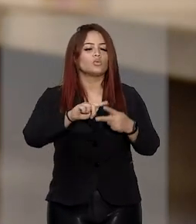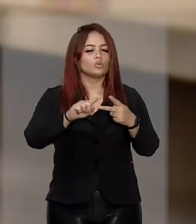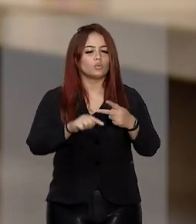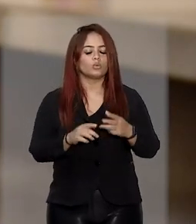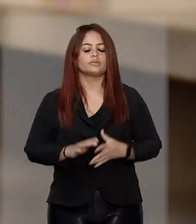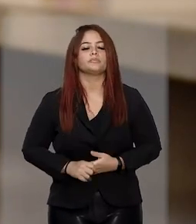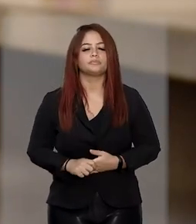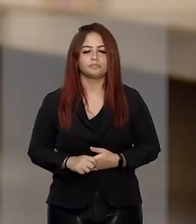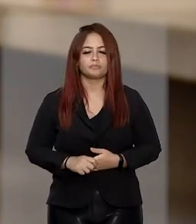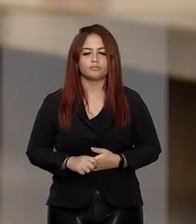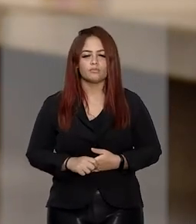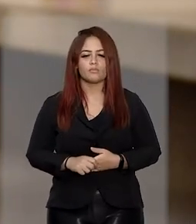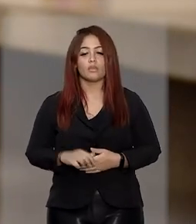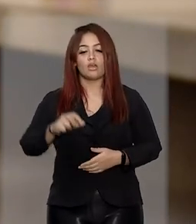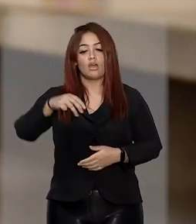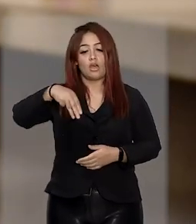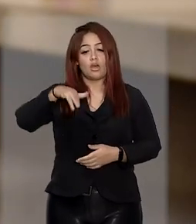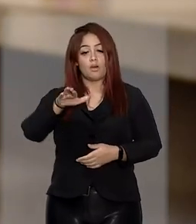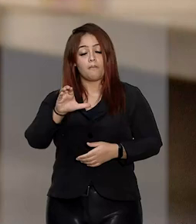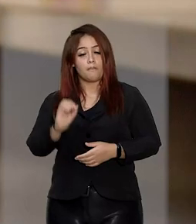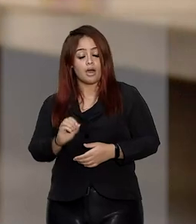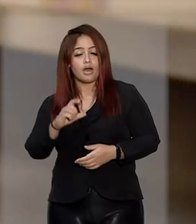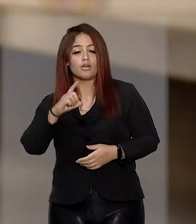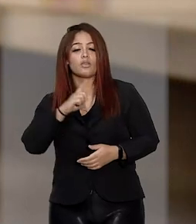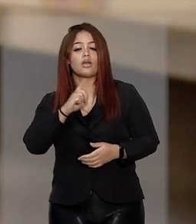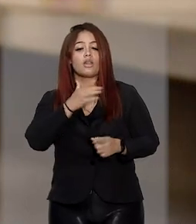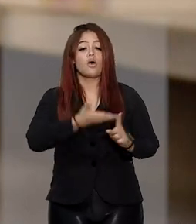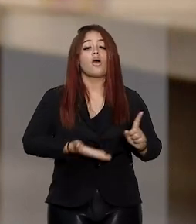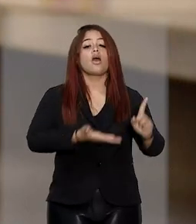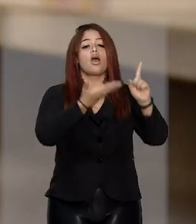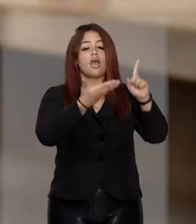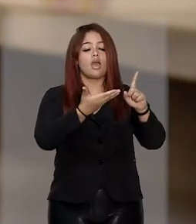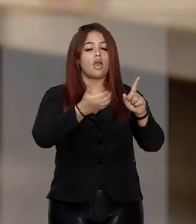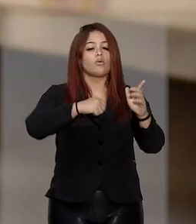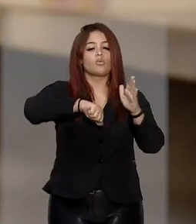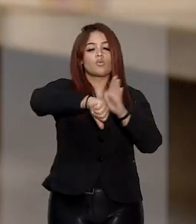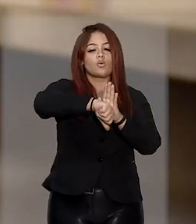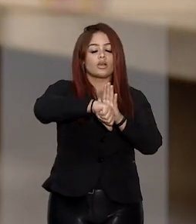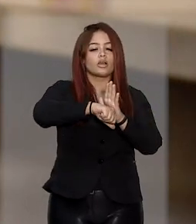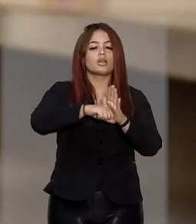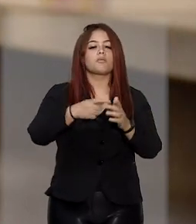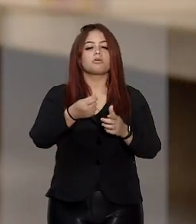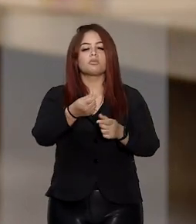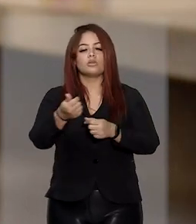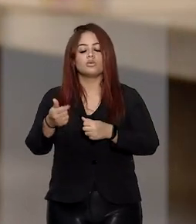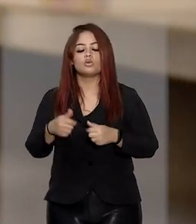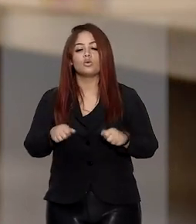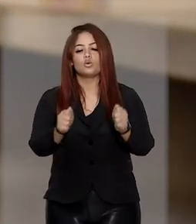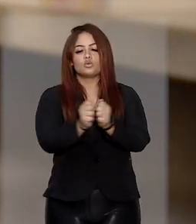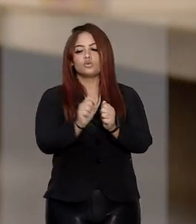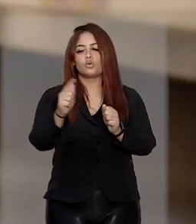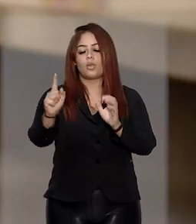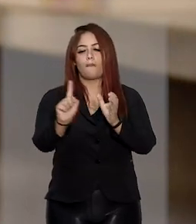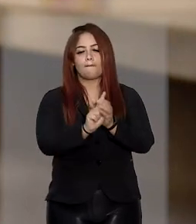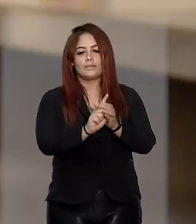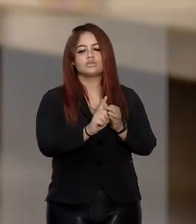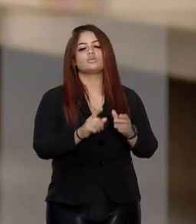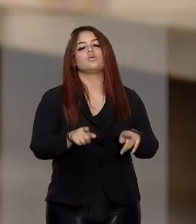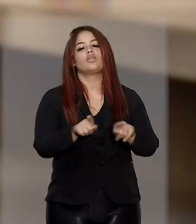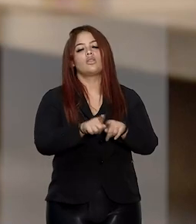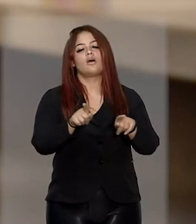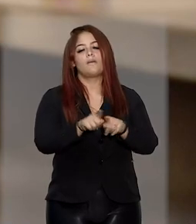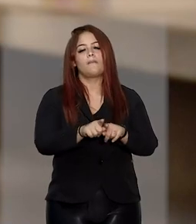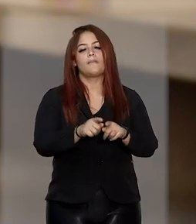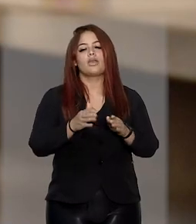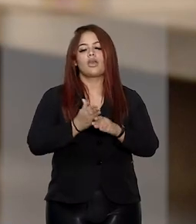Mário Guimarães Neto se tornou réu pelos crimes de corrupção passiva qualificada em concurso de pessoas, evasão de divisas em